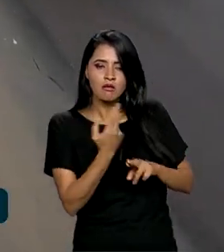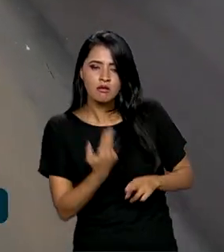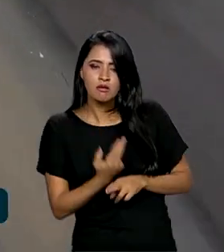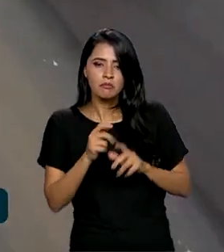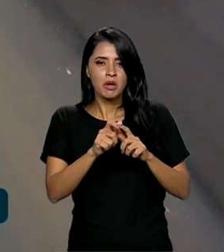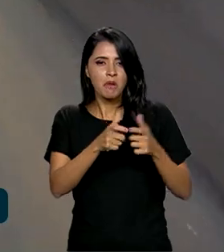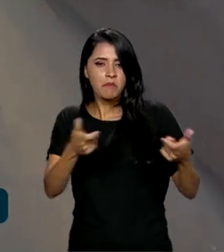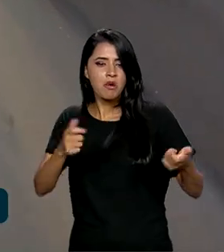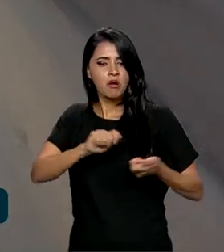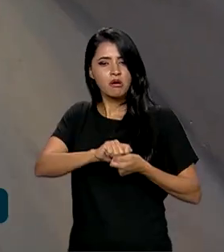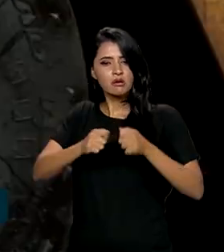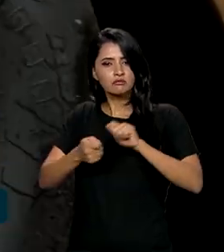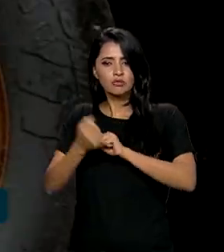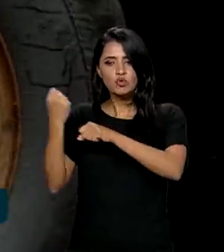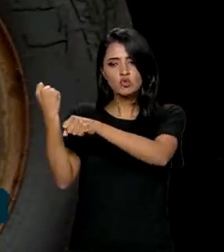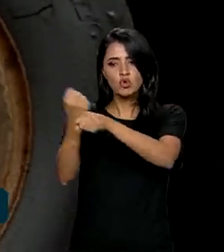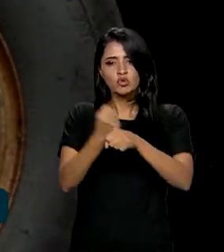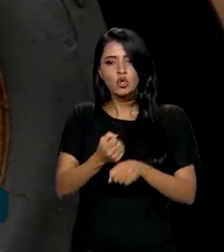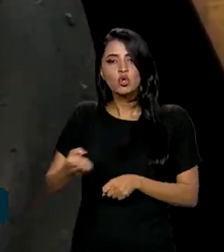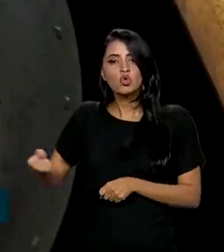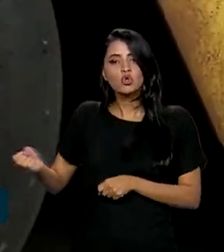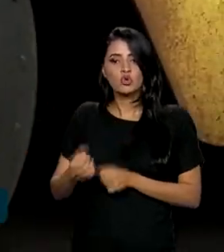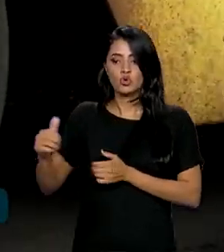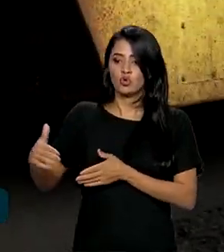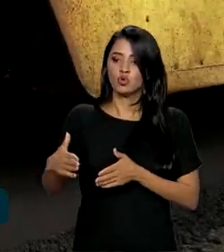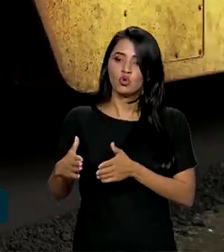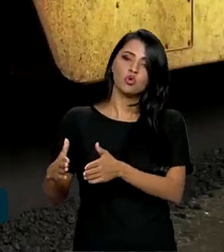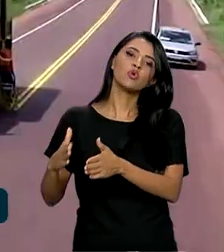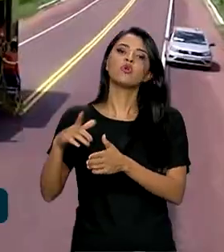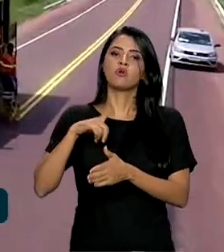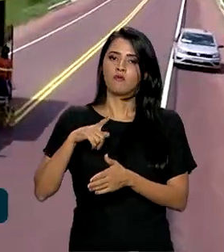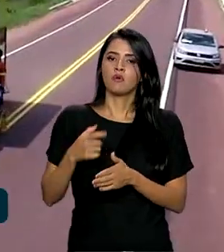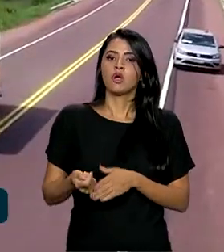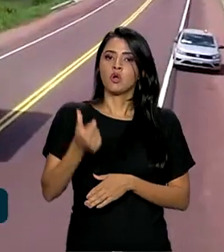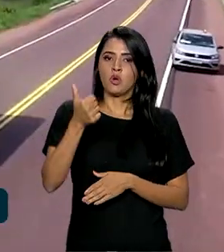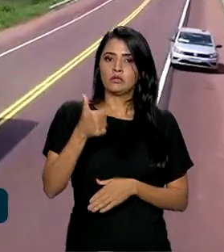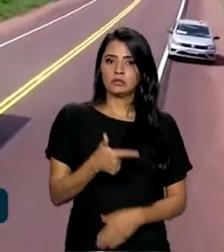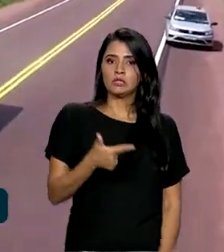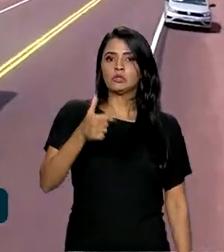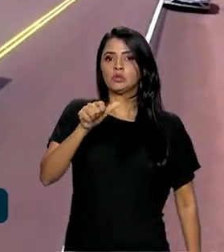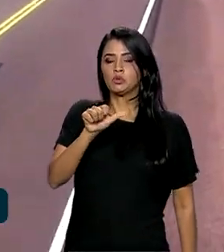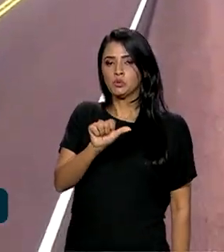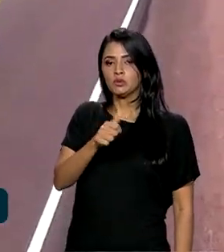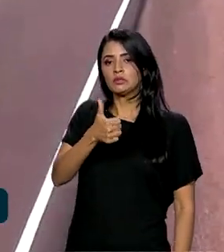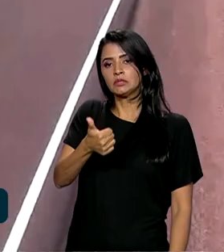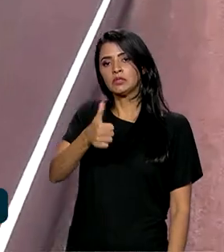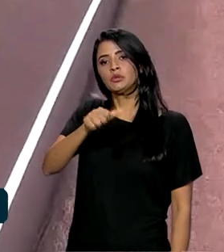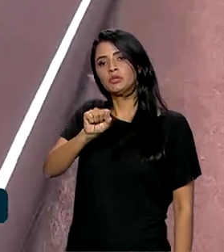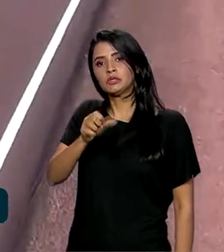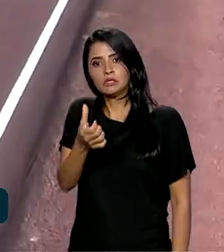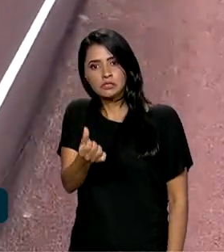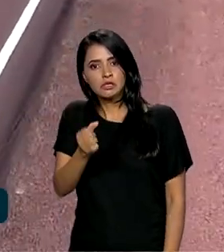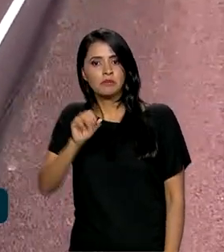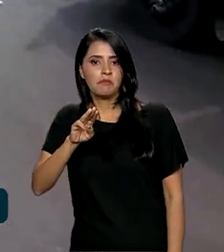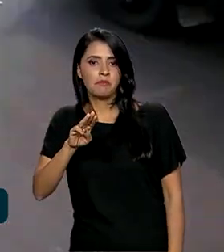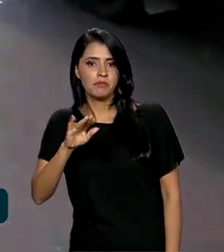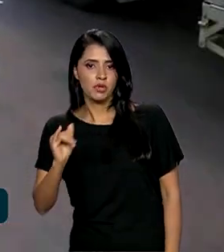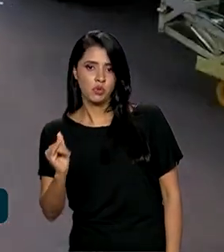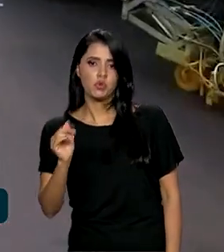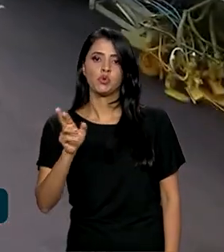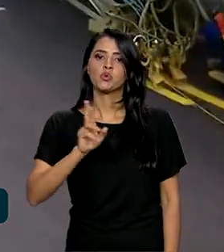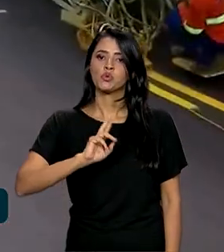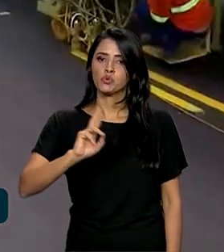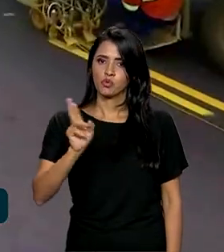ampliação e construção de novos trechos de rodovias se aproximam dos 186 bilhões de reais.